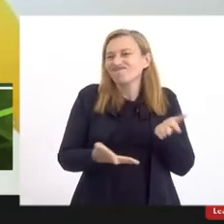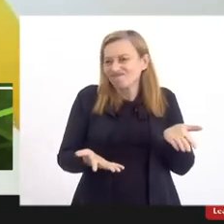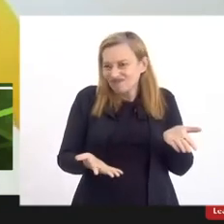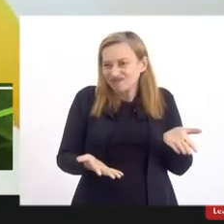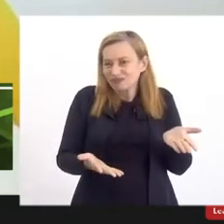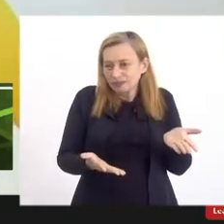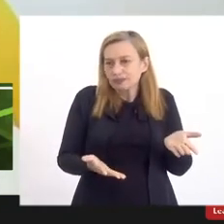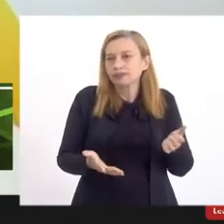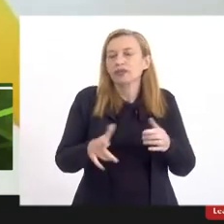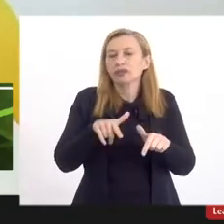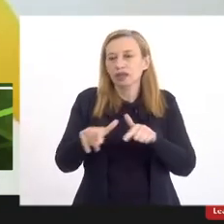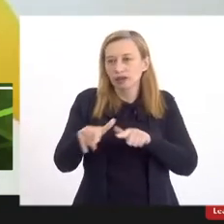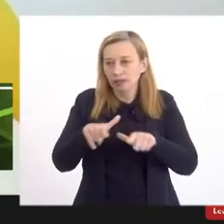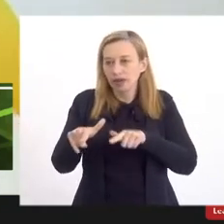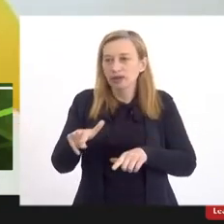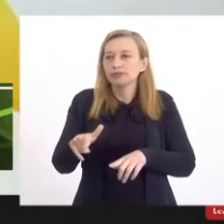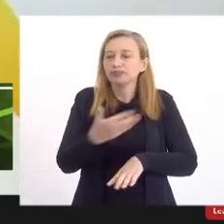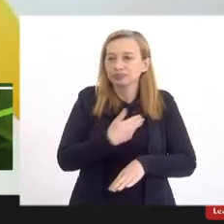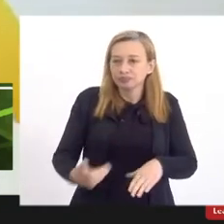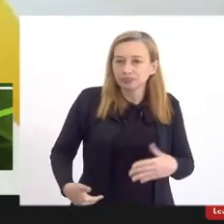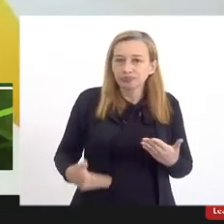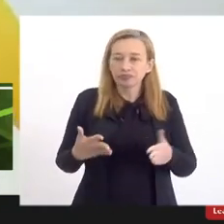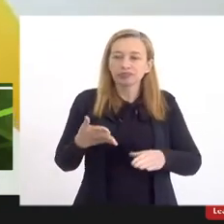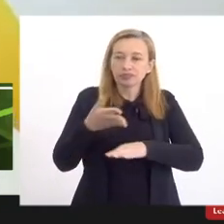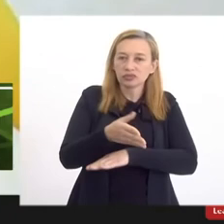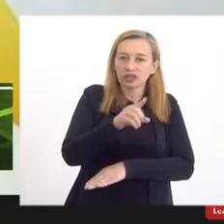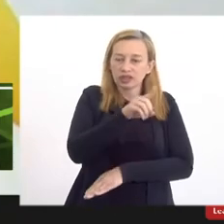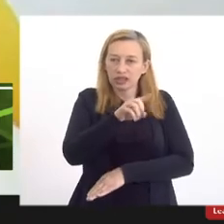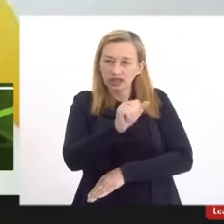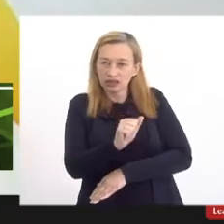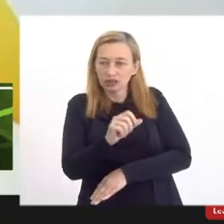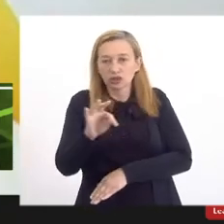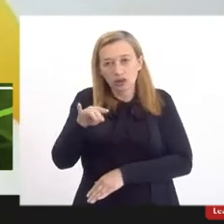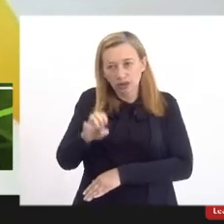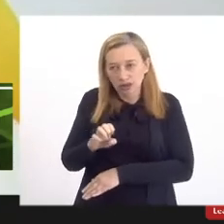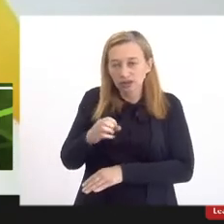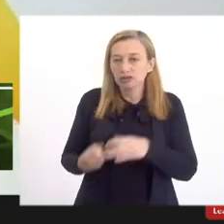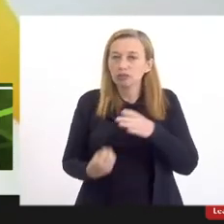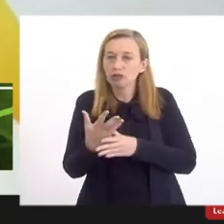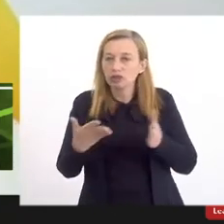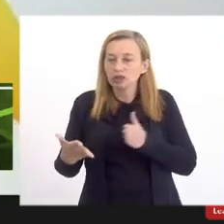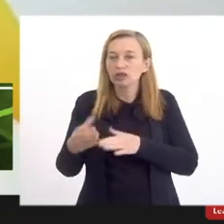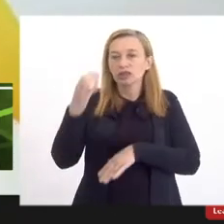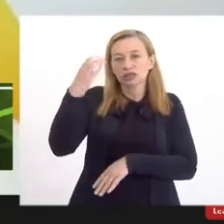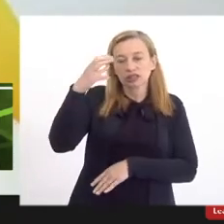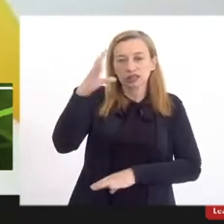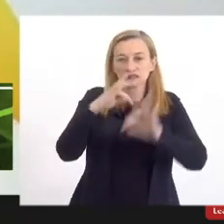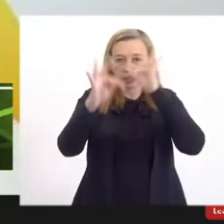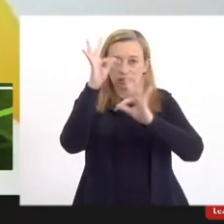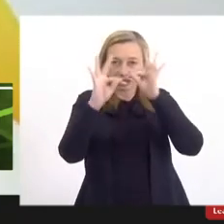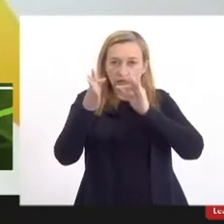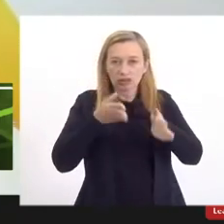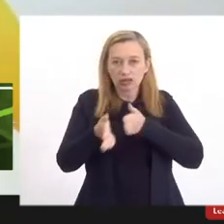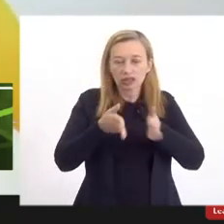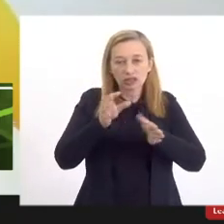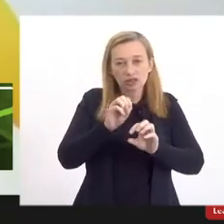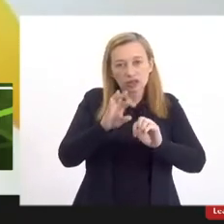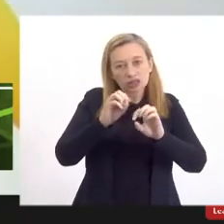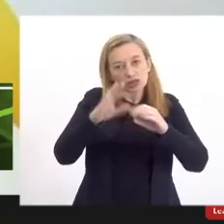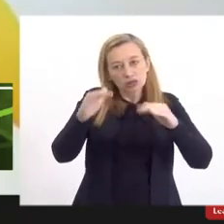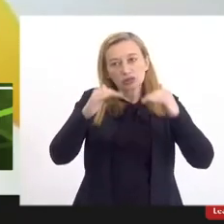do serviço público que chega na zona oeste da produção de ciências de tecnologia do acesso ao ensino superior